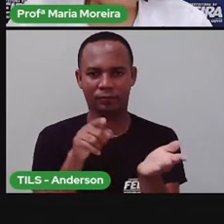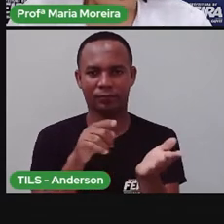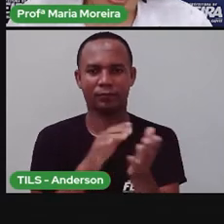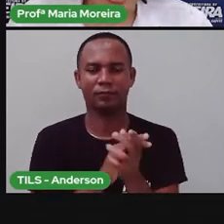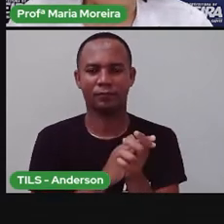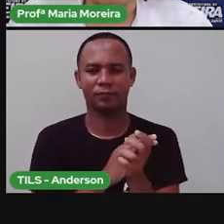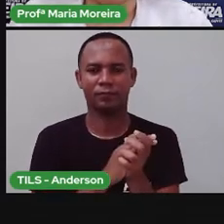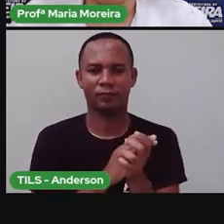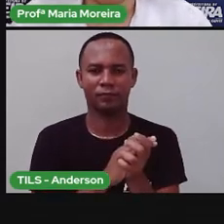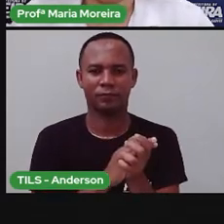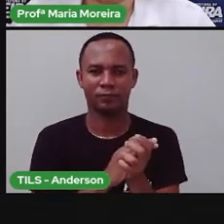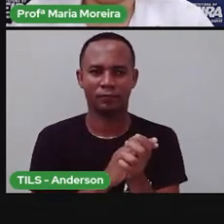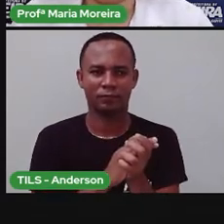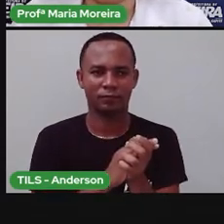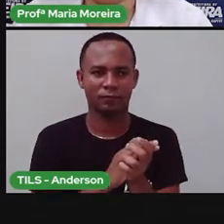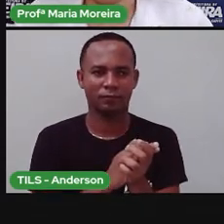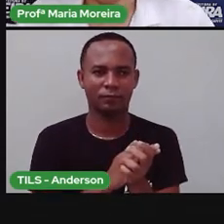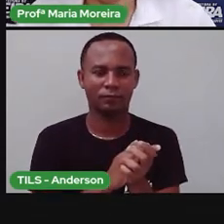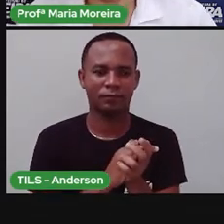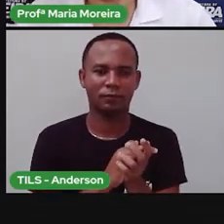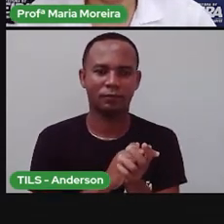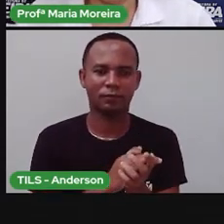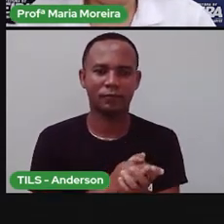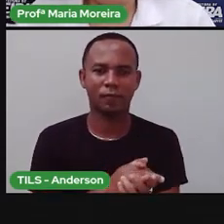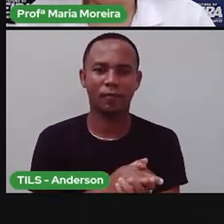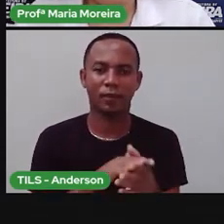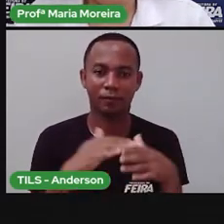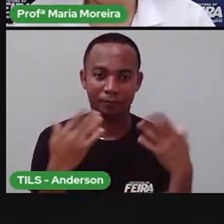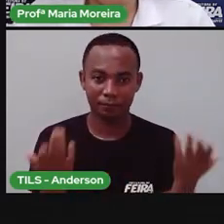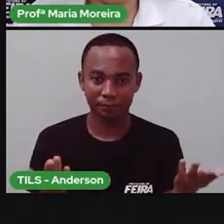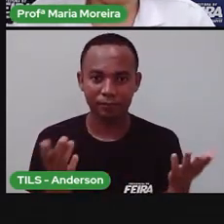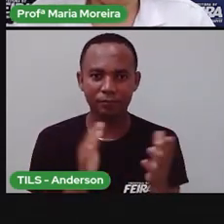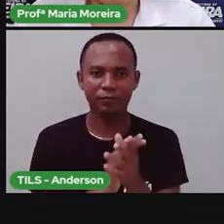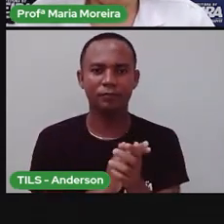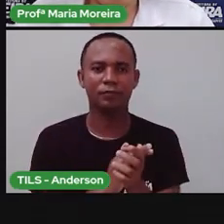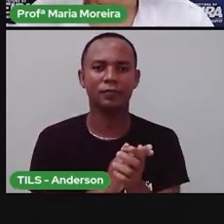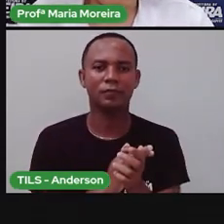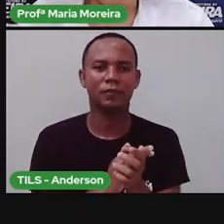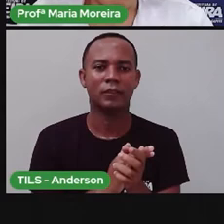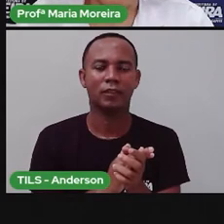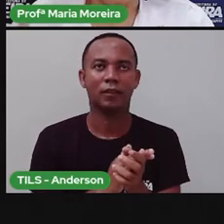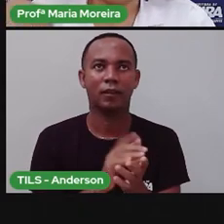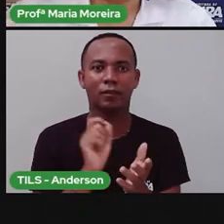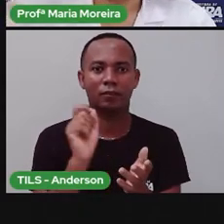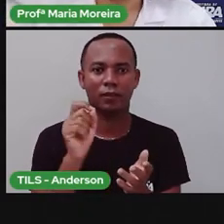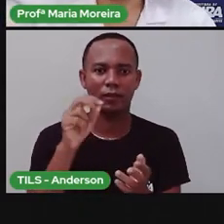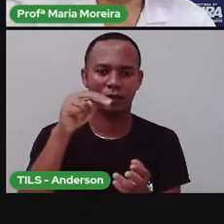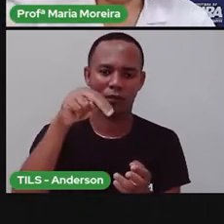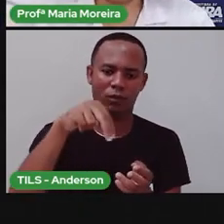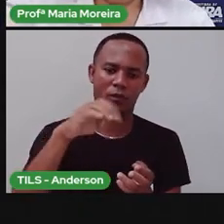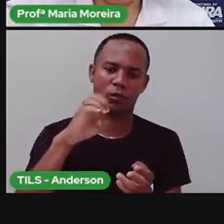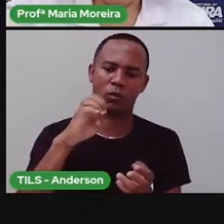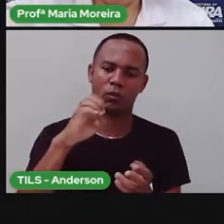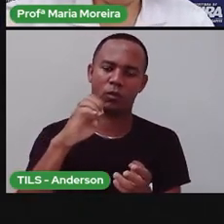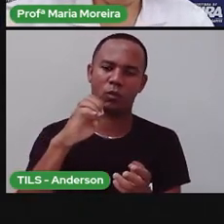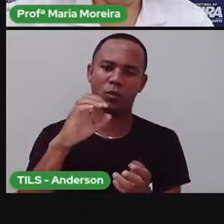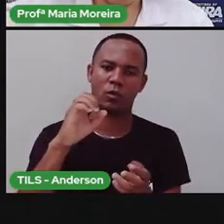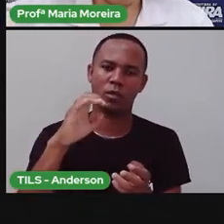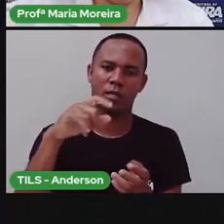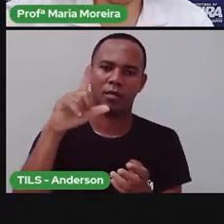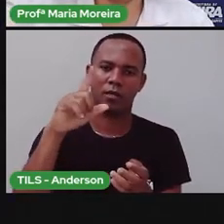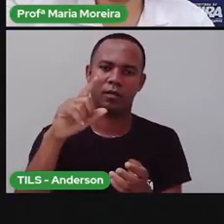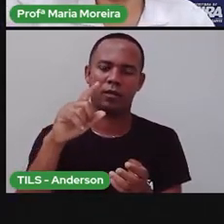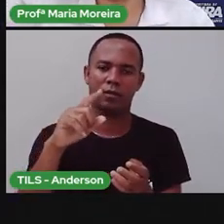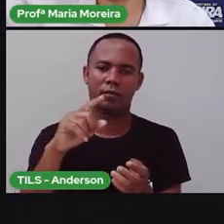Ou dentro dessa arca. Gente, que confusão. E aí, em um determinado momento, Noé solta uma